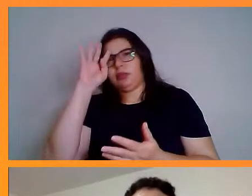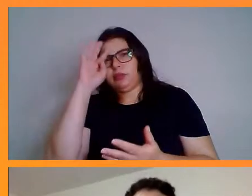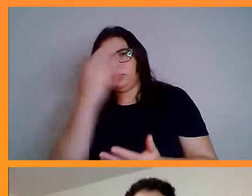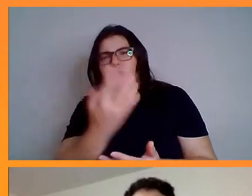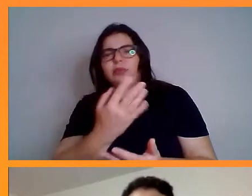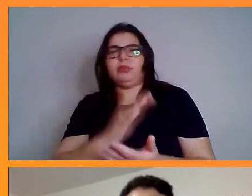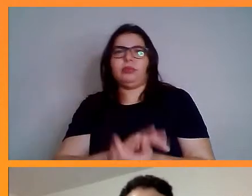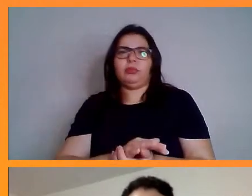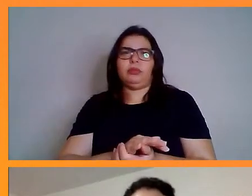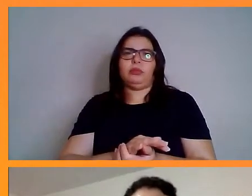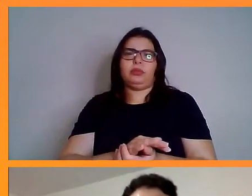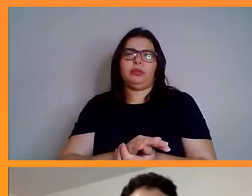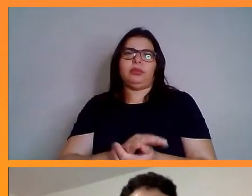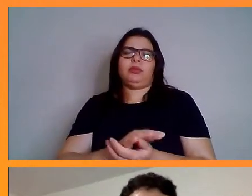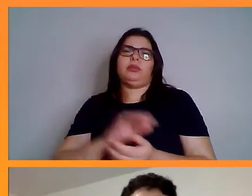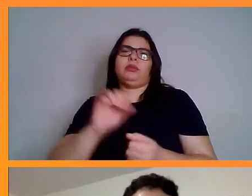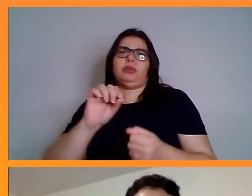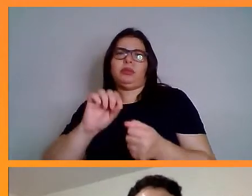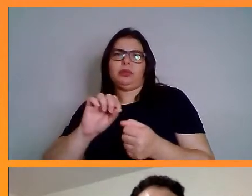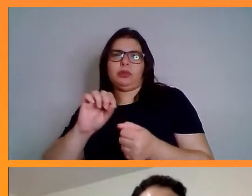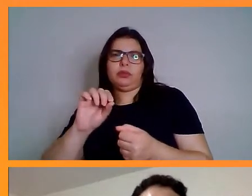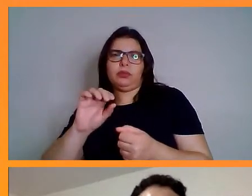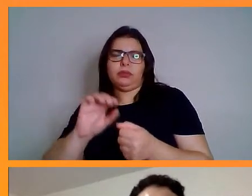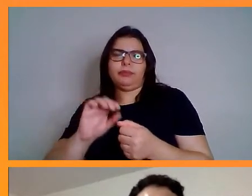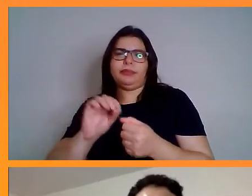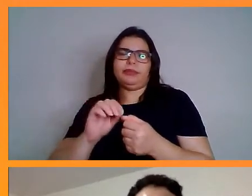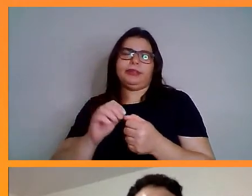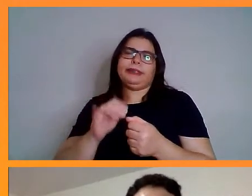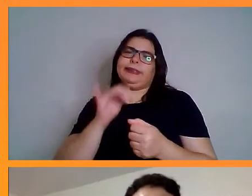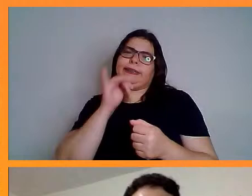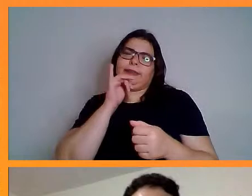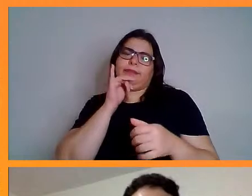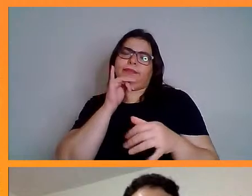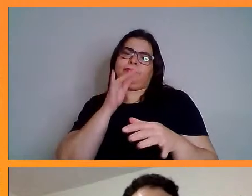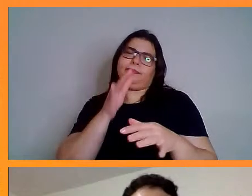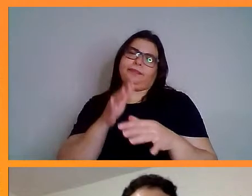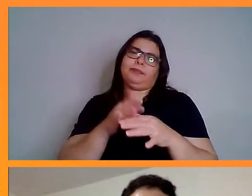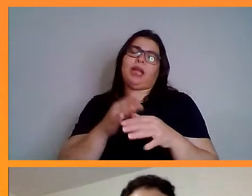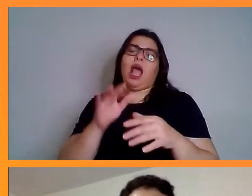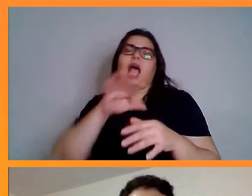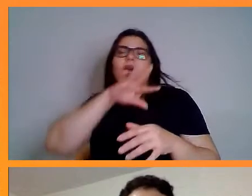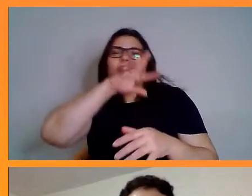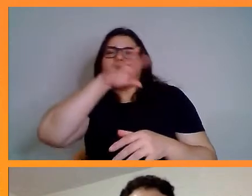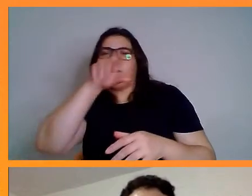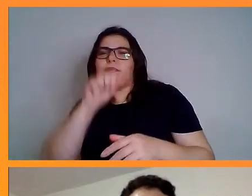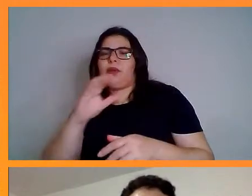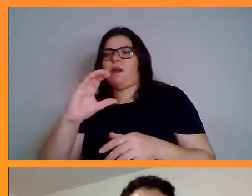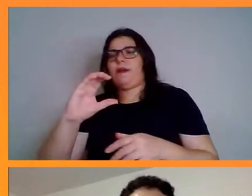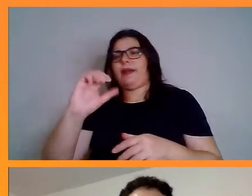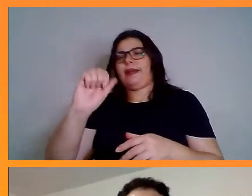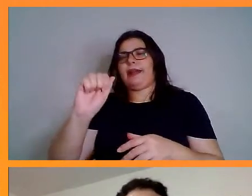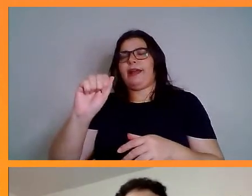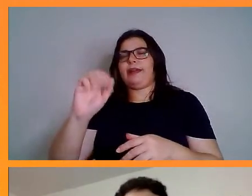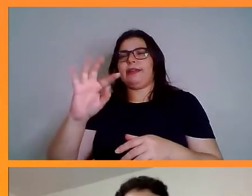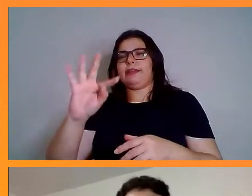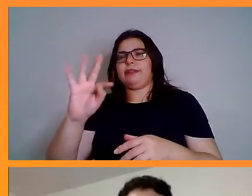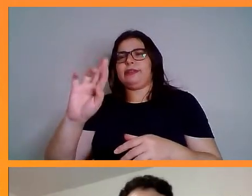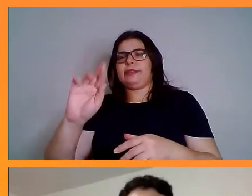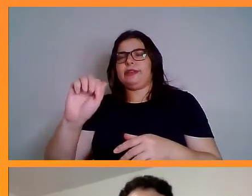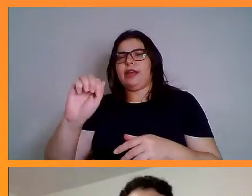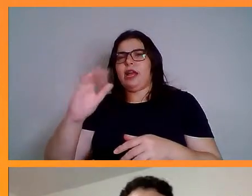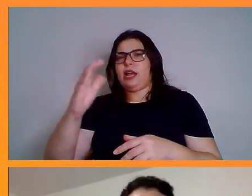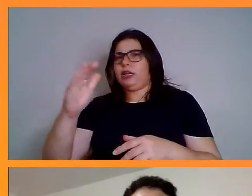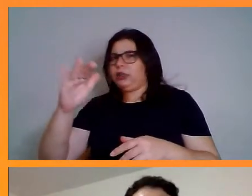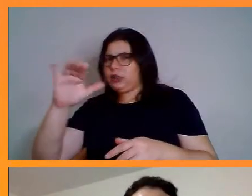que sejam feitas casturações em animais. Normalmente, alguns colegas nossos fazem trabalhos com essa